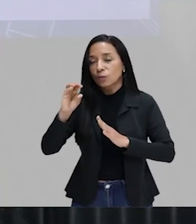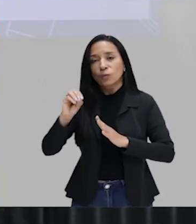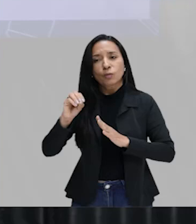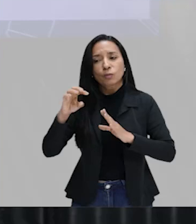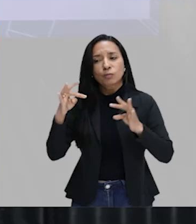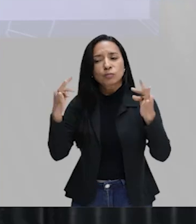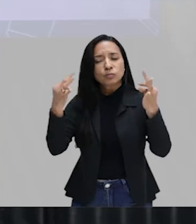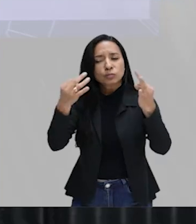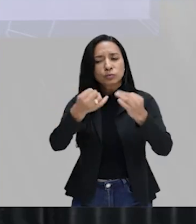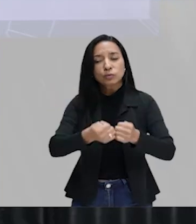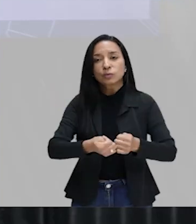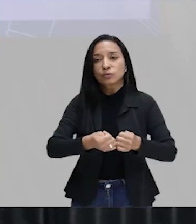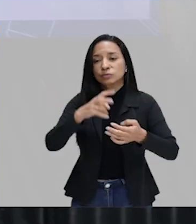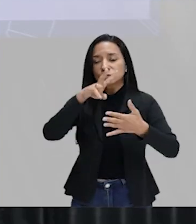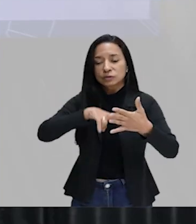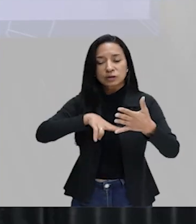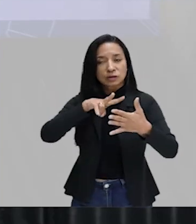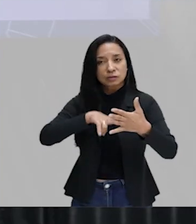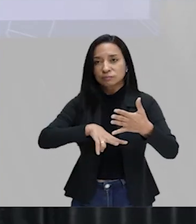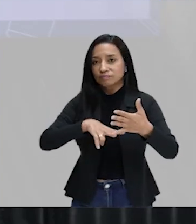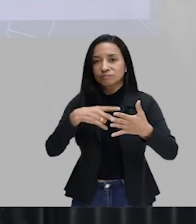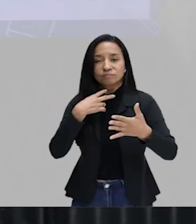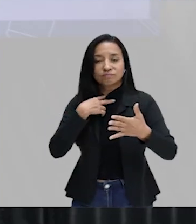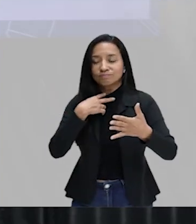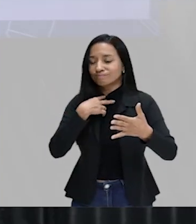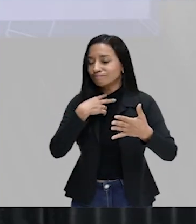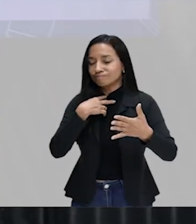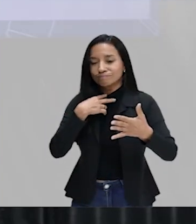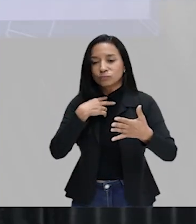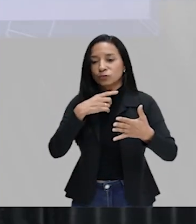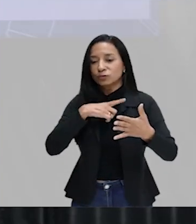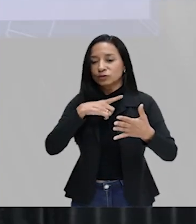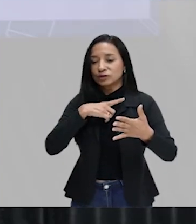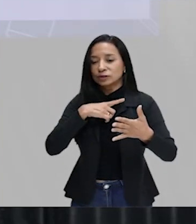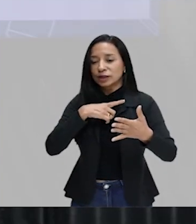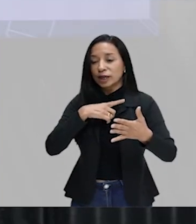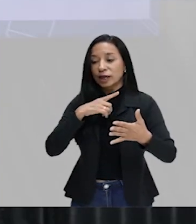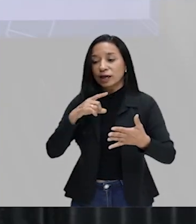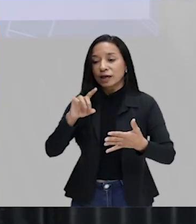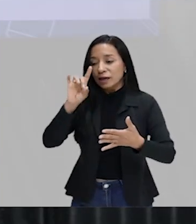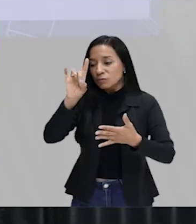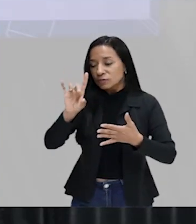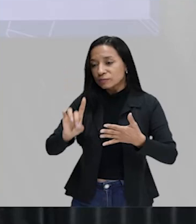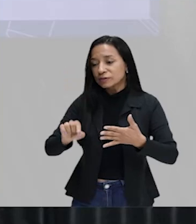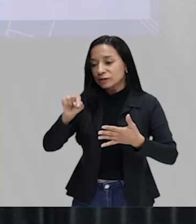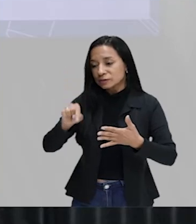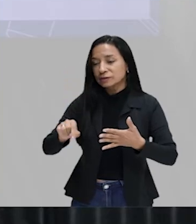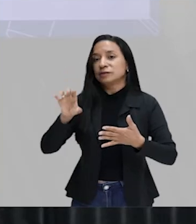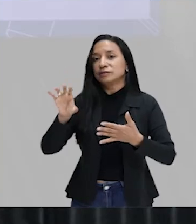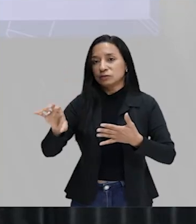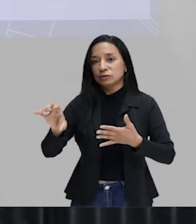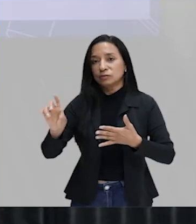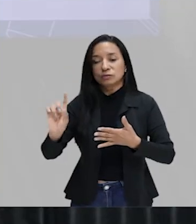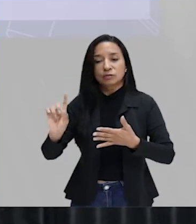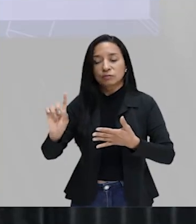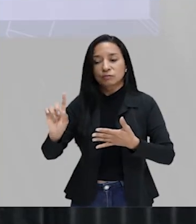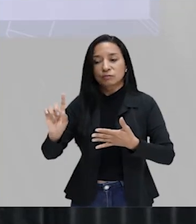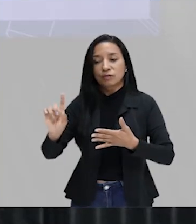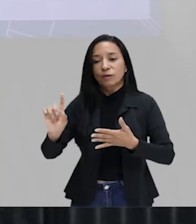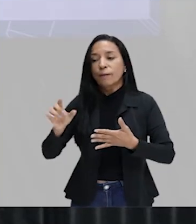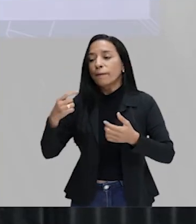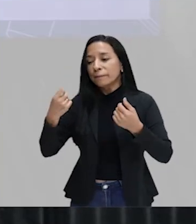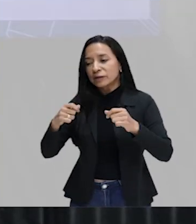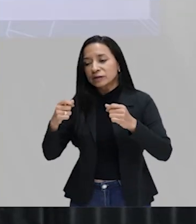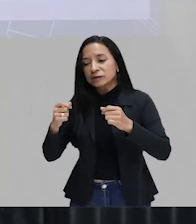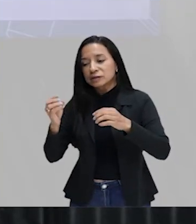pode ter uma especificidade de uma região. Ele tem que ter um entendimento. Então, tem que ser algo bem global. Então,